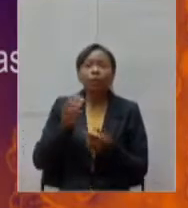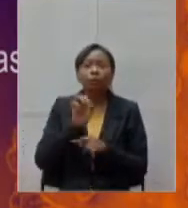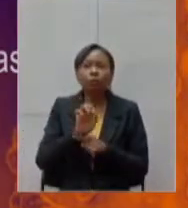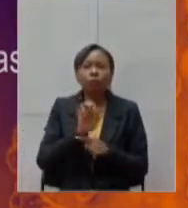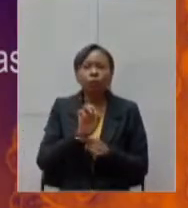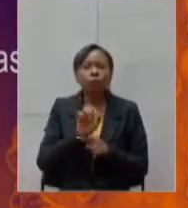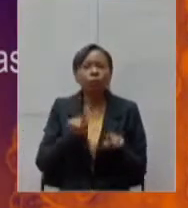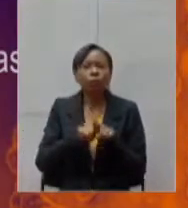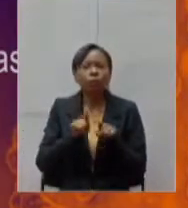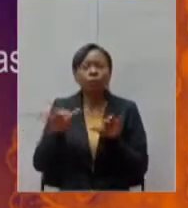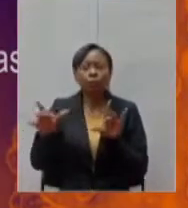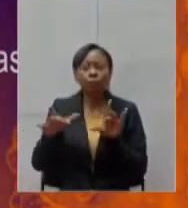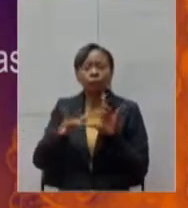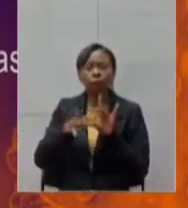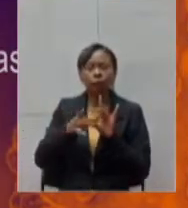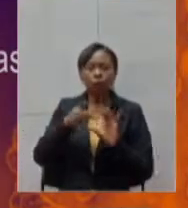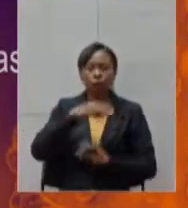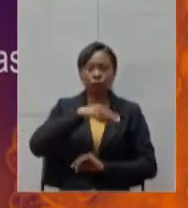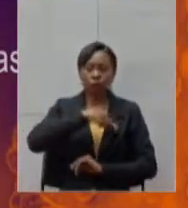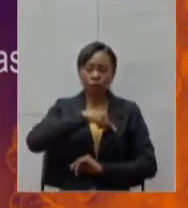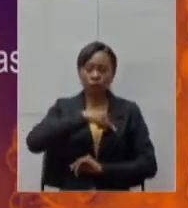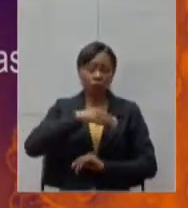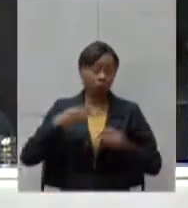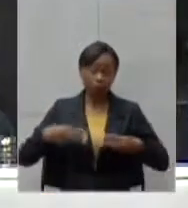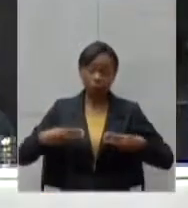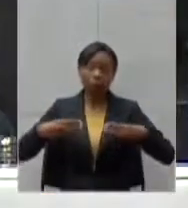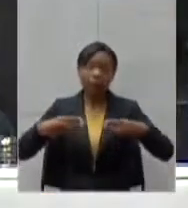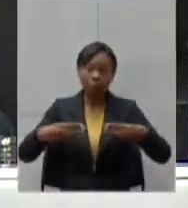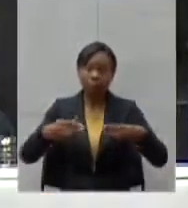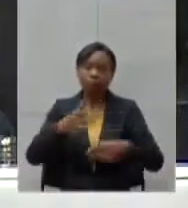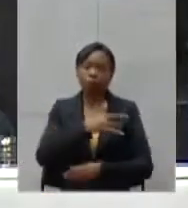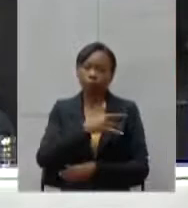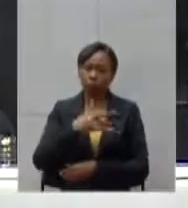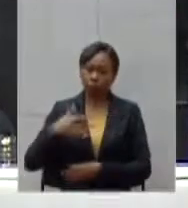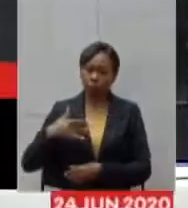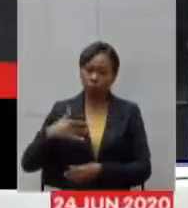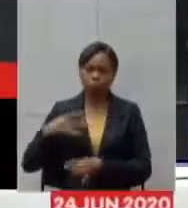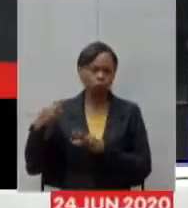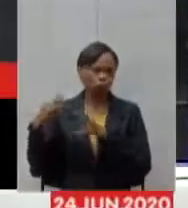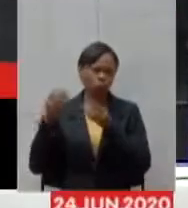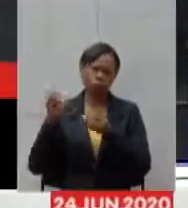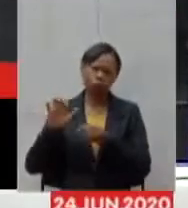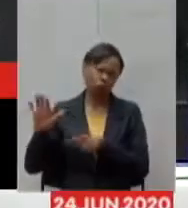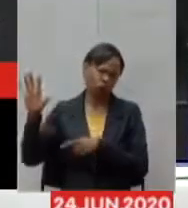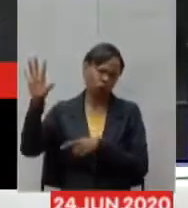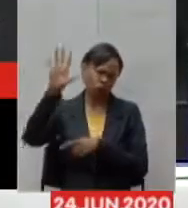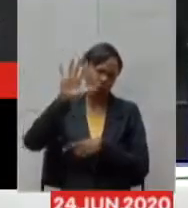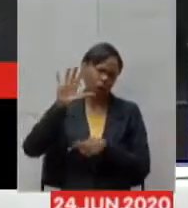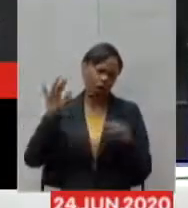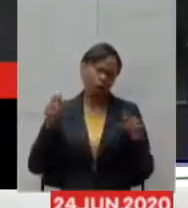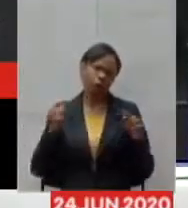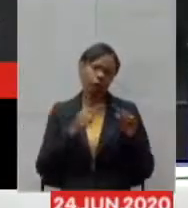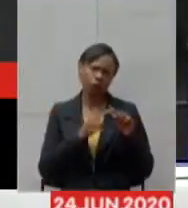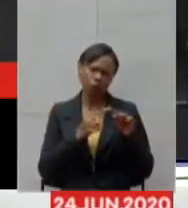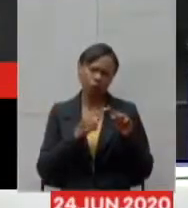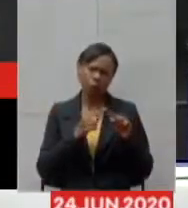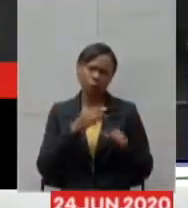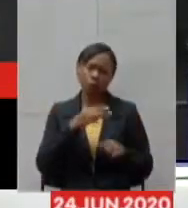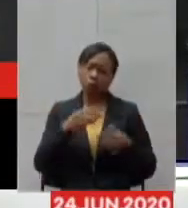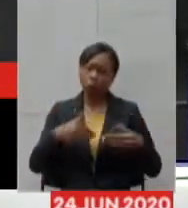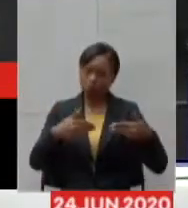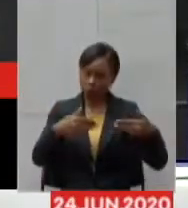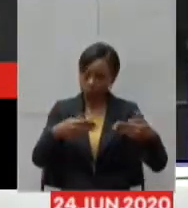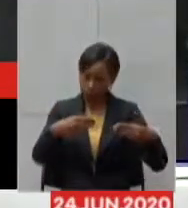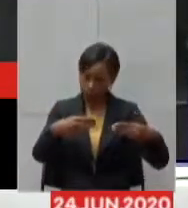Saúde, e isso é uma das condutas que todos os Estados estão fazendo em concordância com o Ministério, além disso,